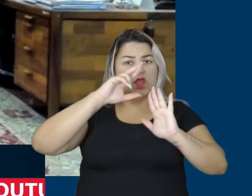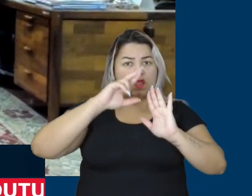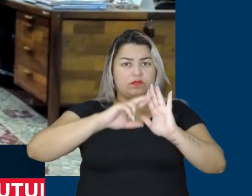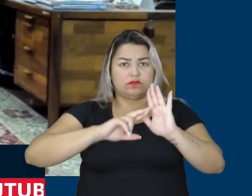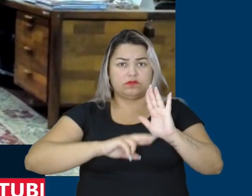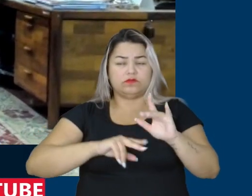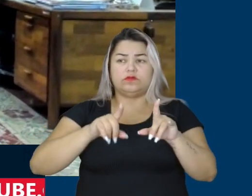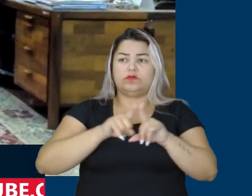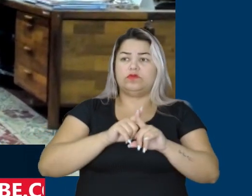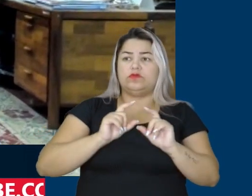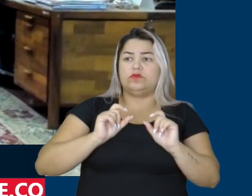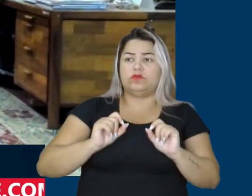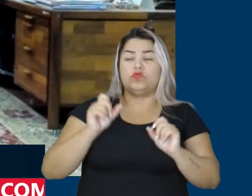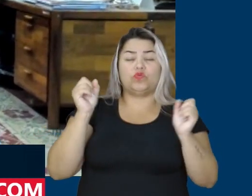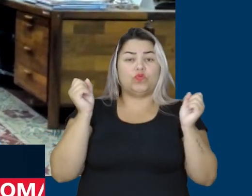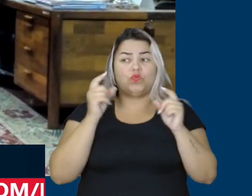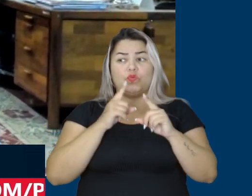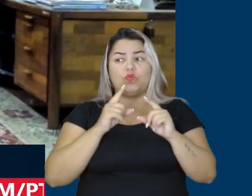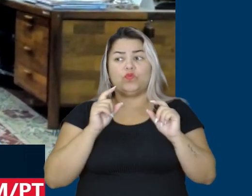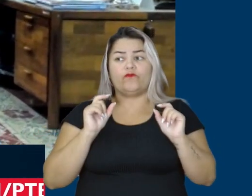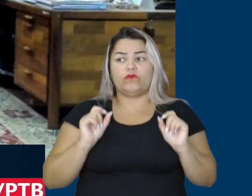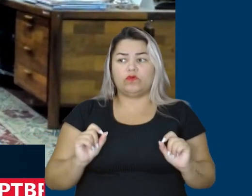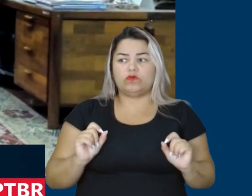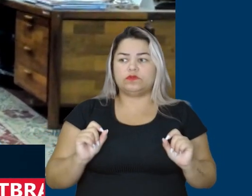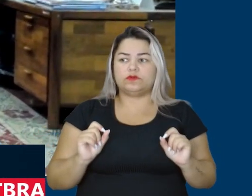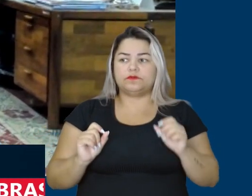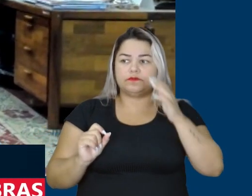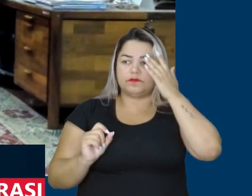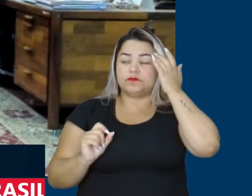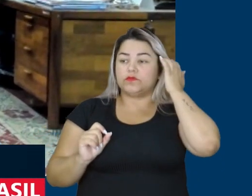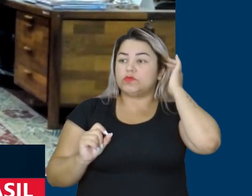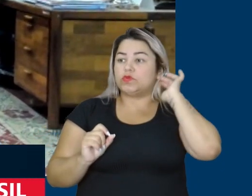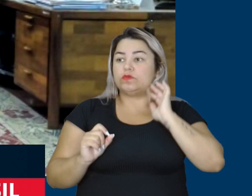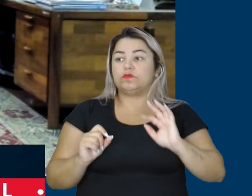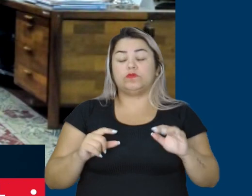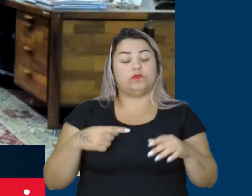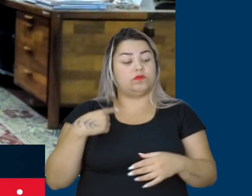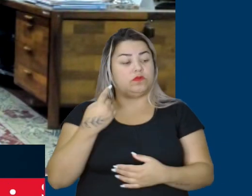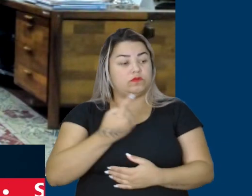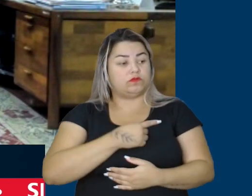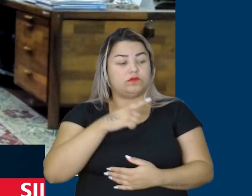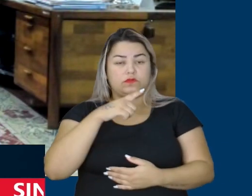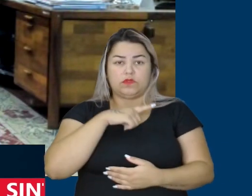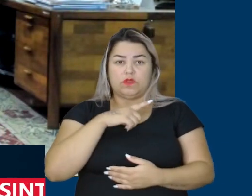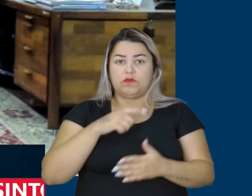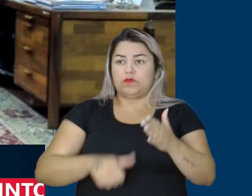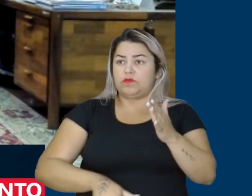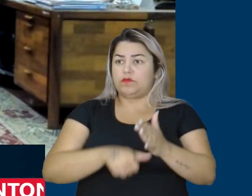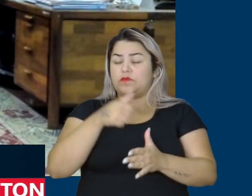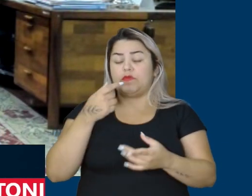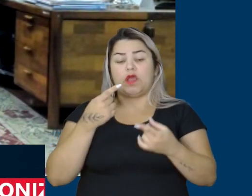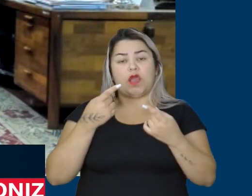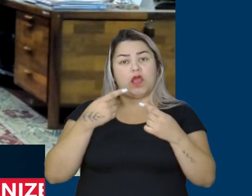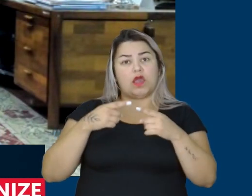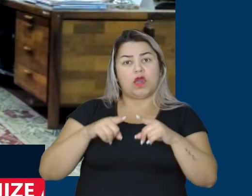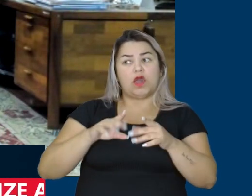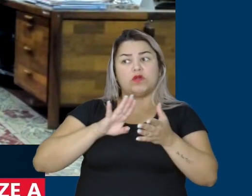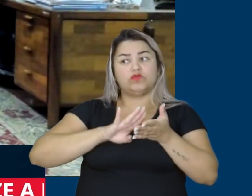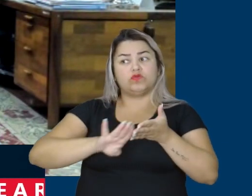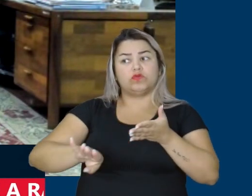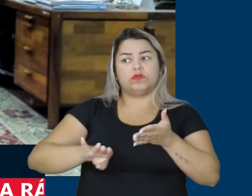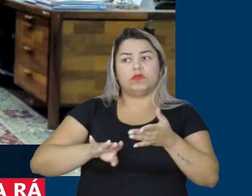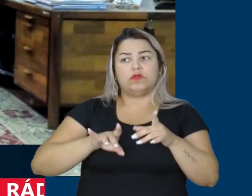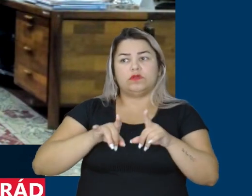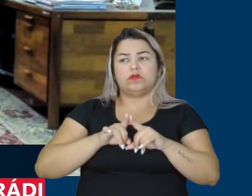terceirização do jeito que ficou. E nós temos atuado primeiro combatendo esse